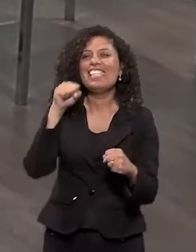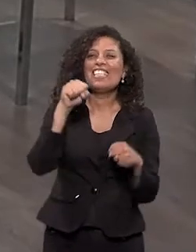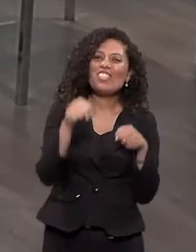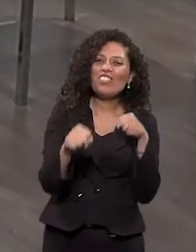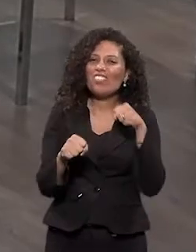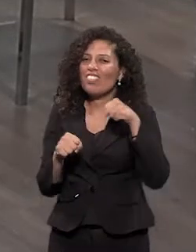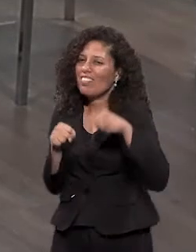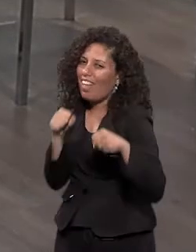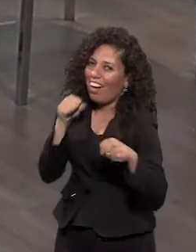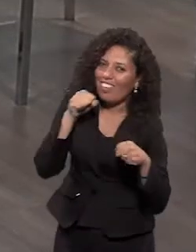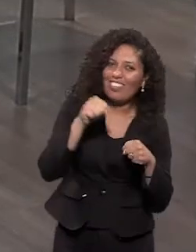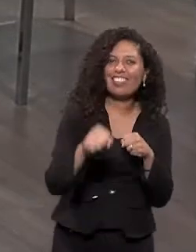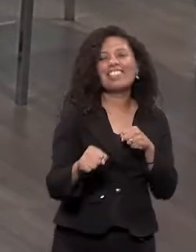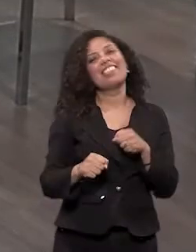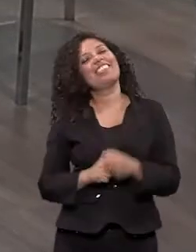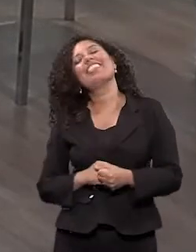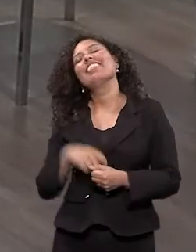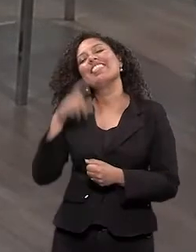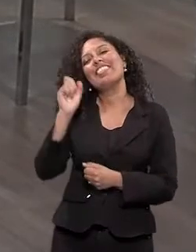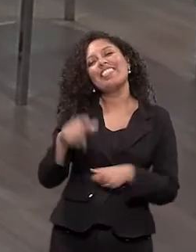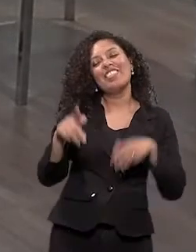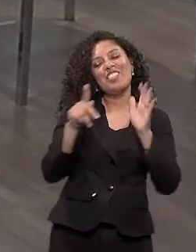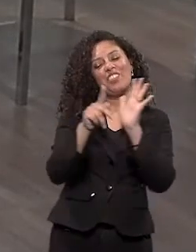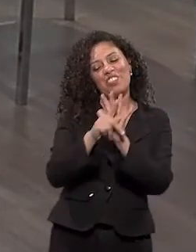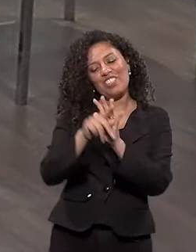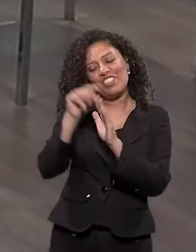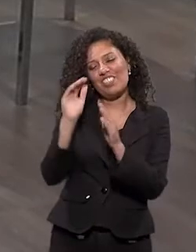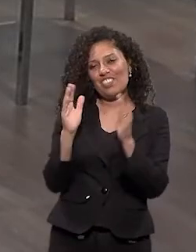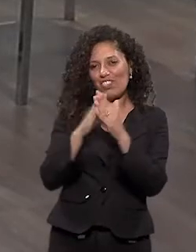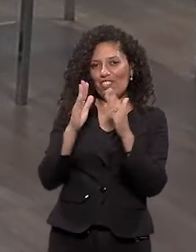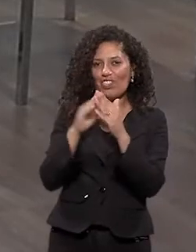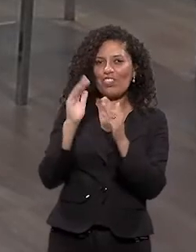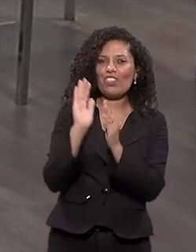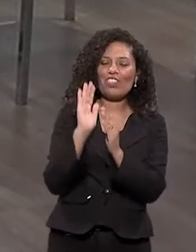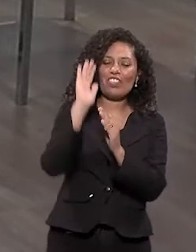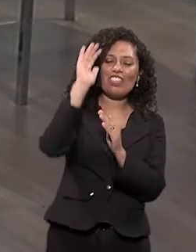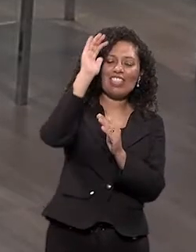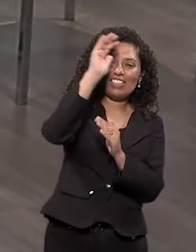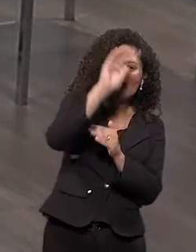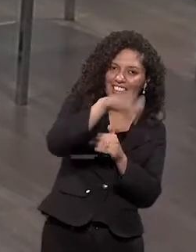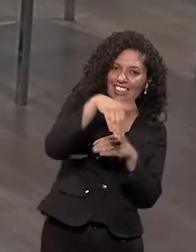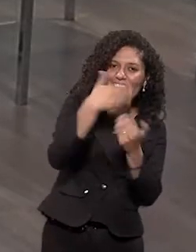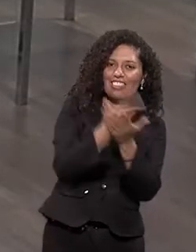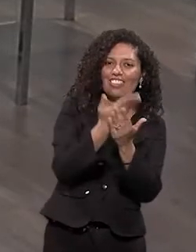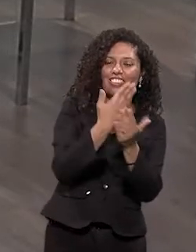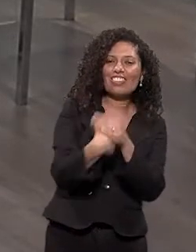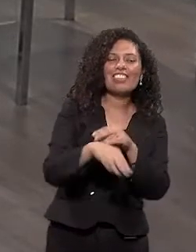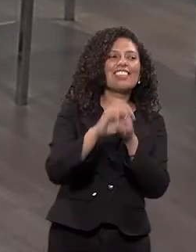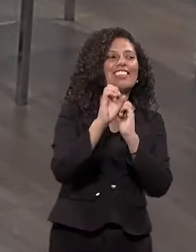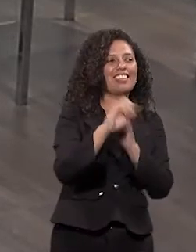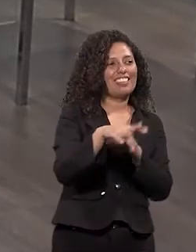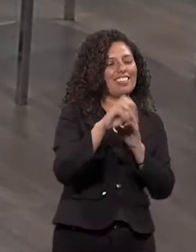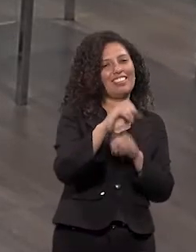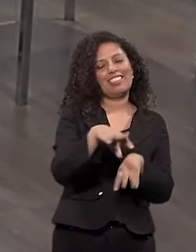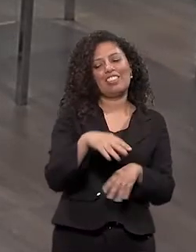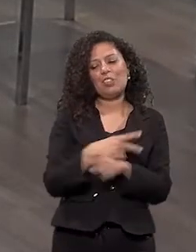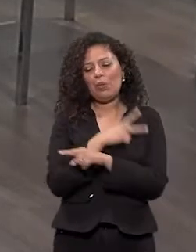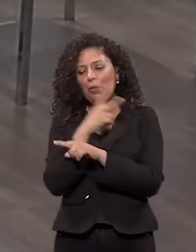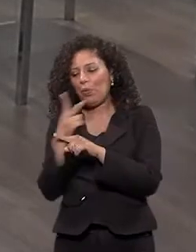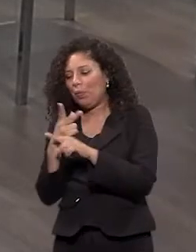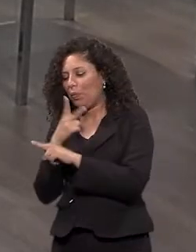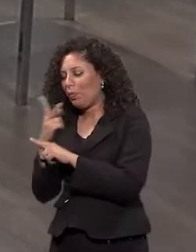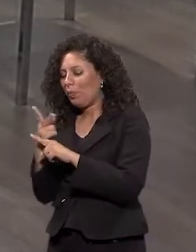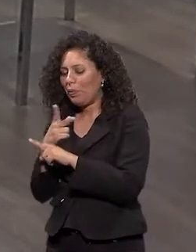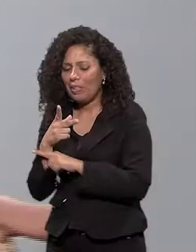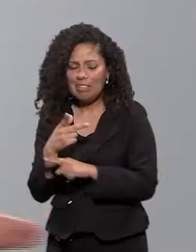interessante, que foi um projeto de sala de aula, com as professoras de turma, e eu pesquisei e não